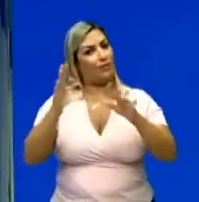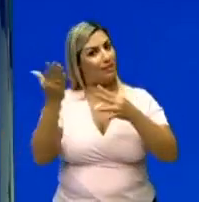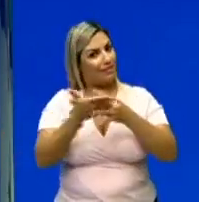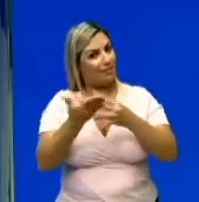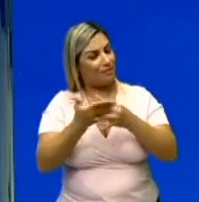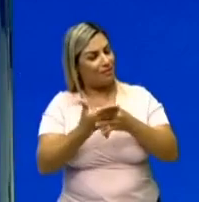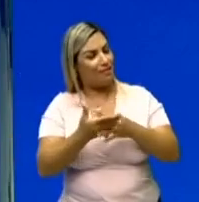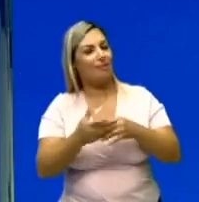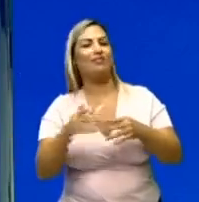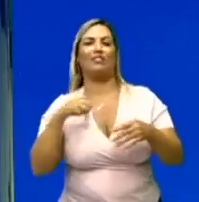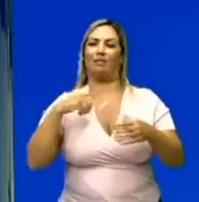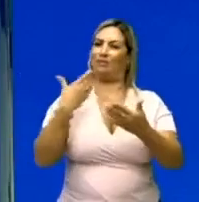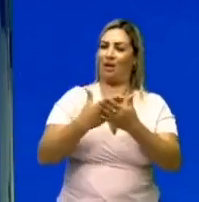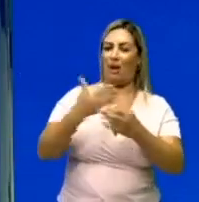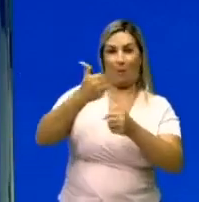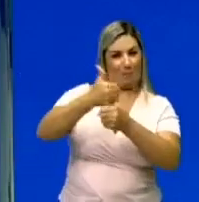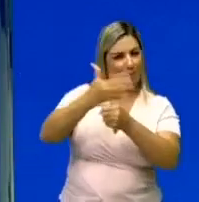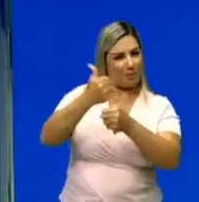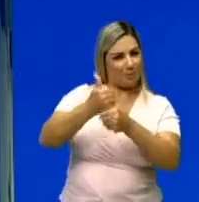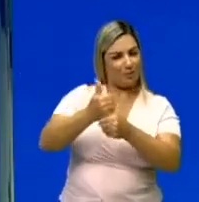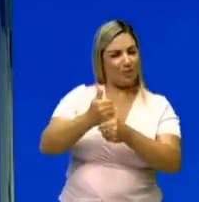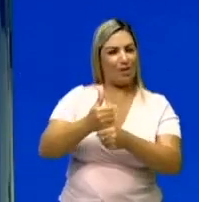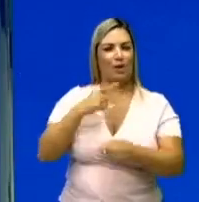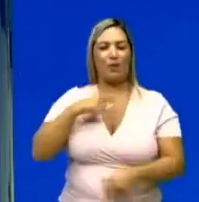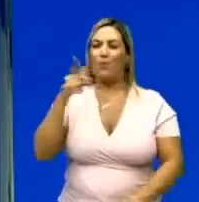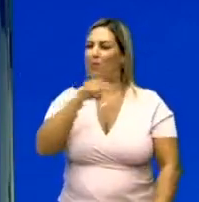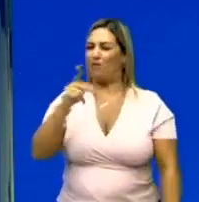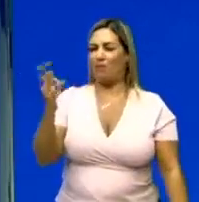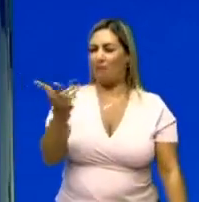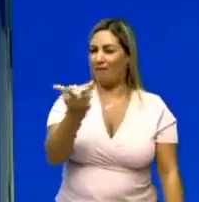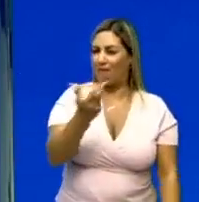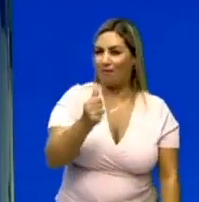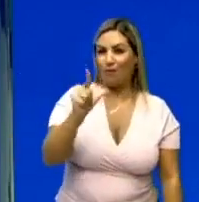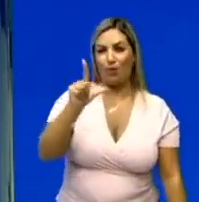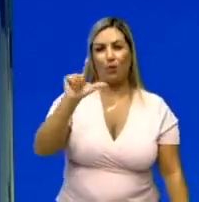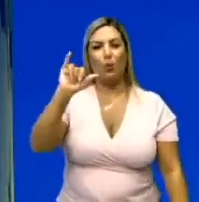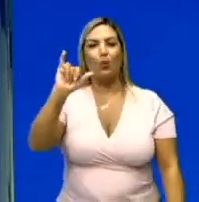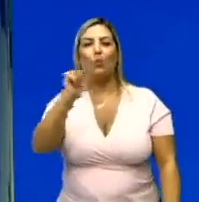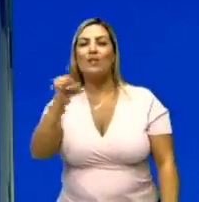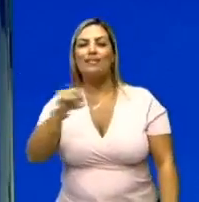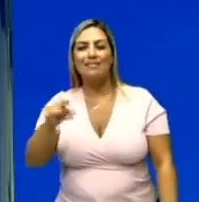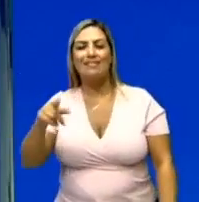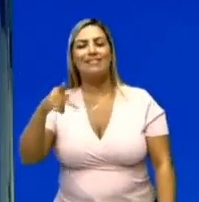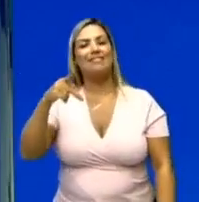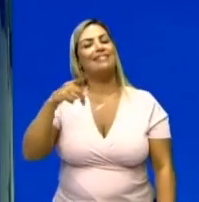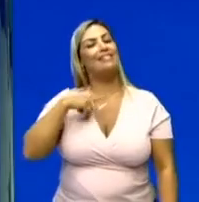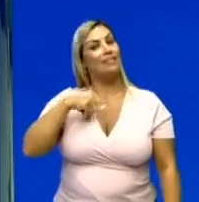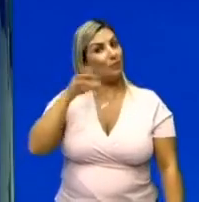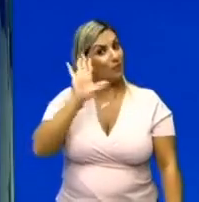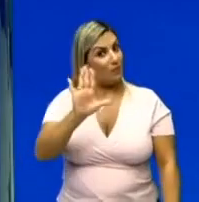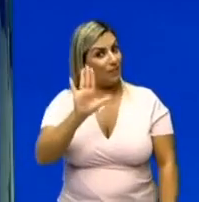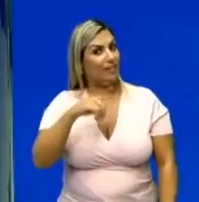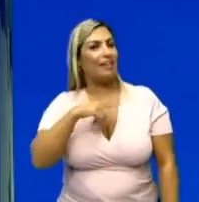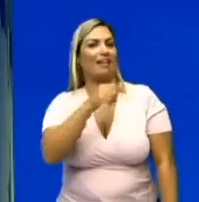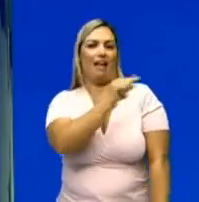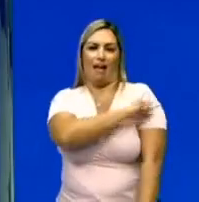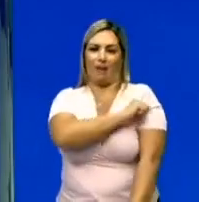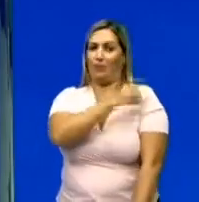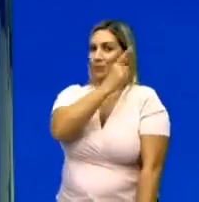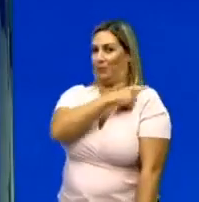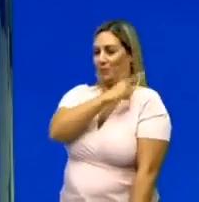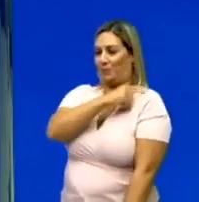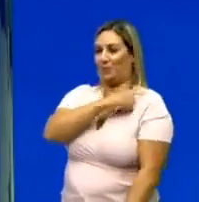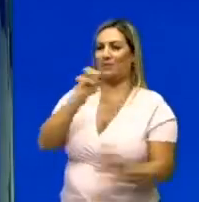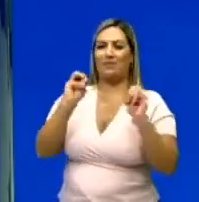pois, após o intervalo, teremos aulas de Biologia com o grande professor Luiz Primandade, galera. Para você que é estudante da primeira